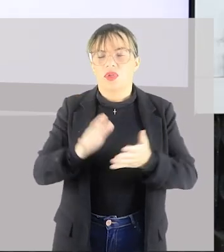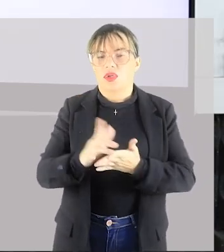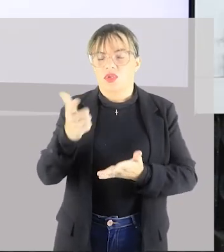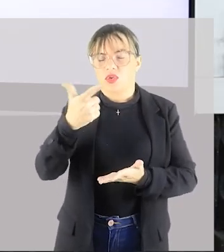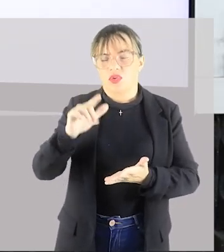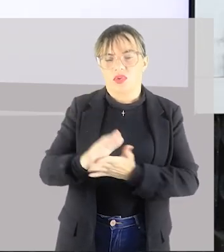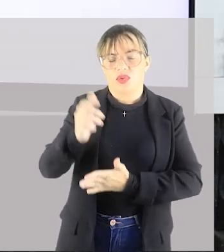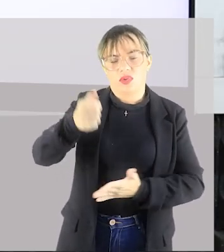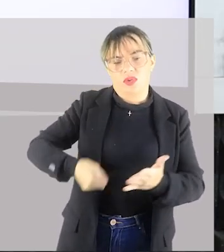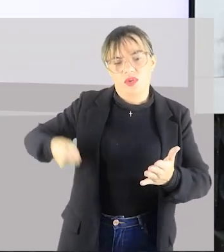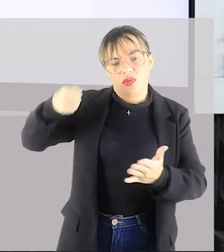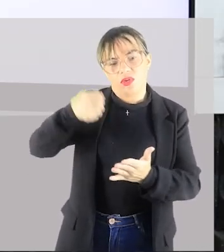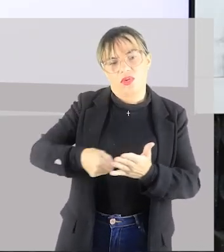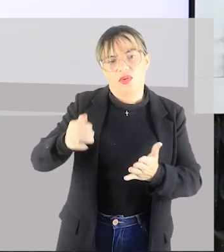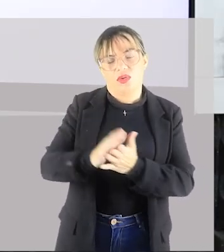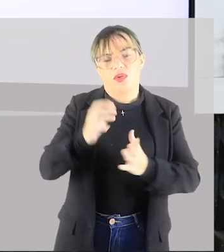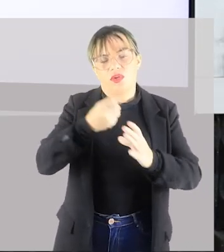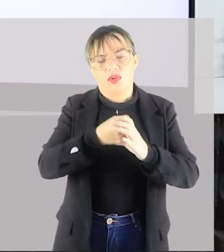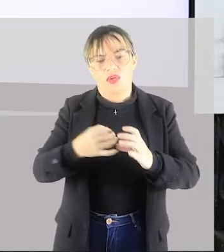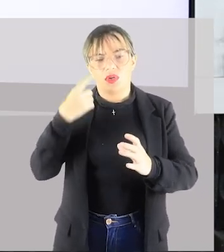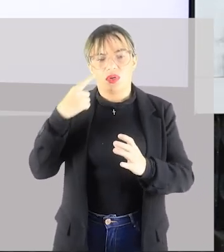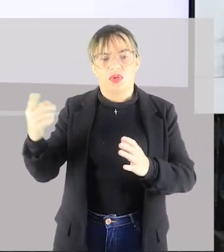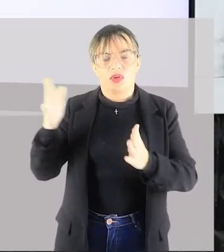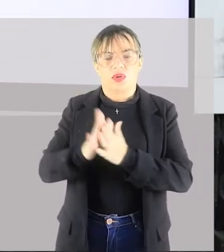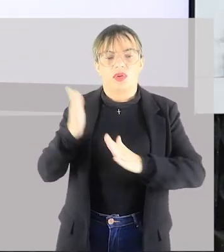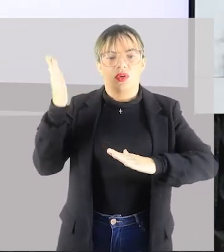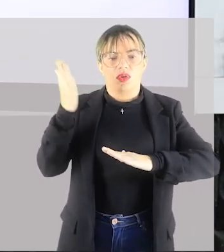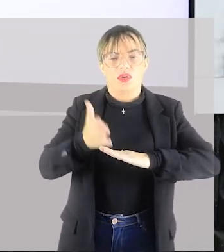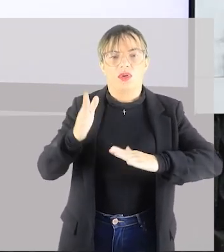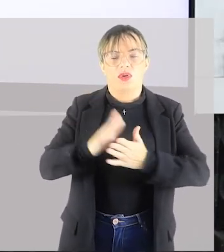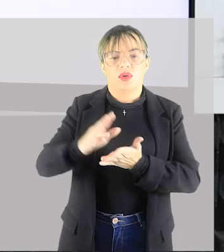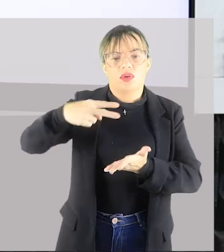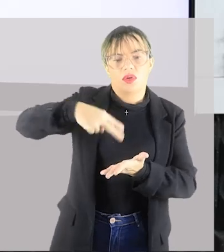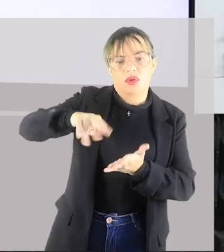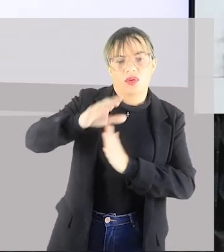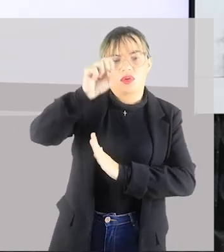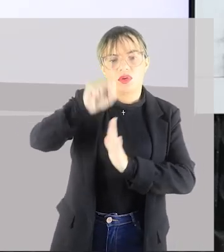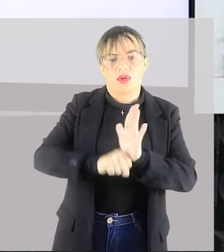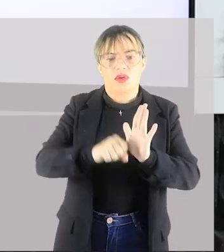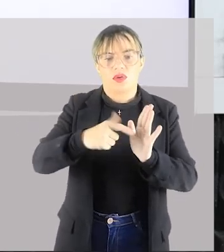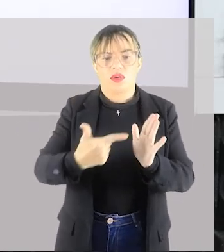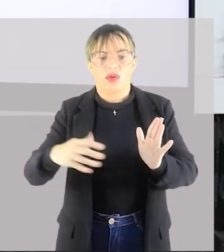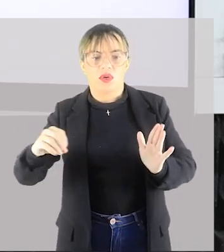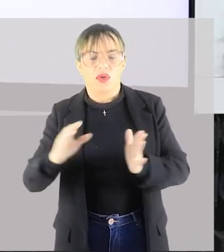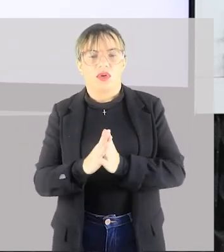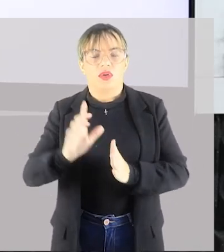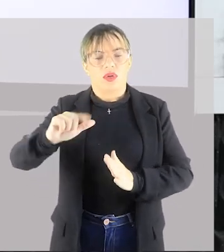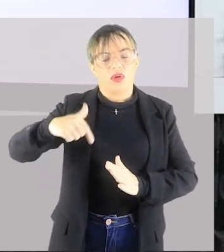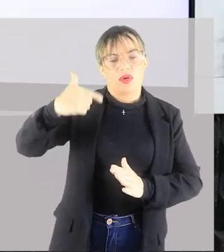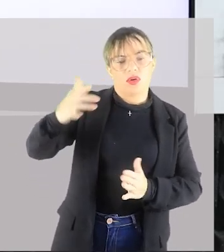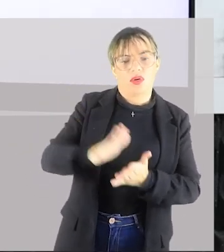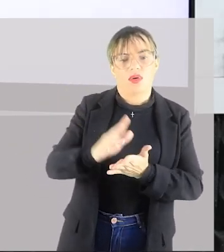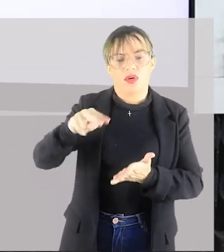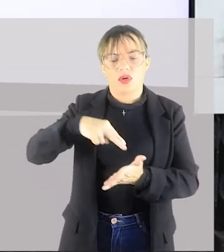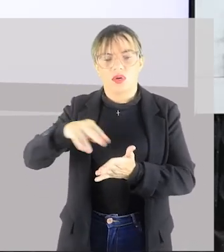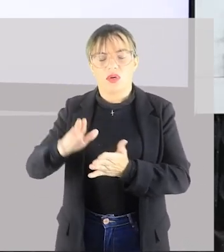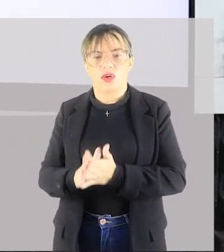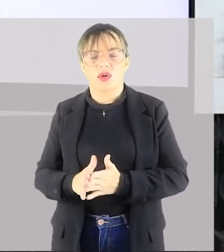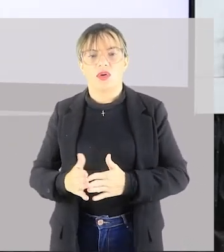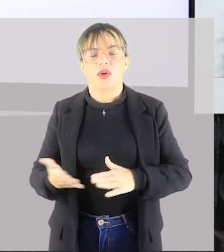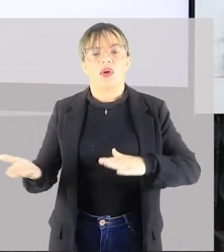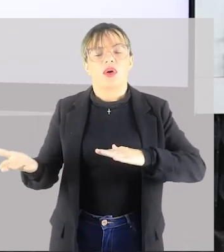é a característica da dança moderna no século XX. Posteriormente a ela vieram as danças contemporâneas,